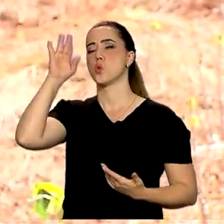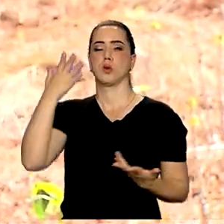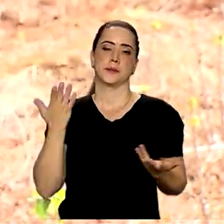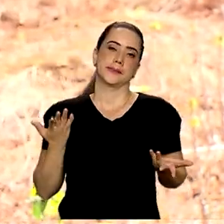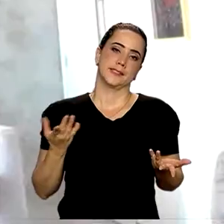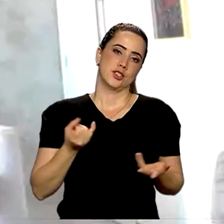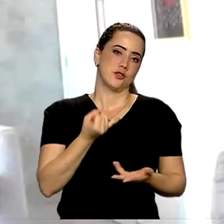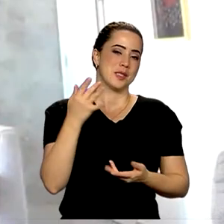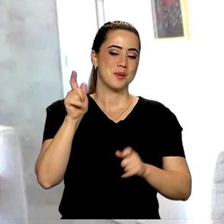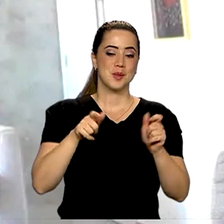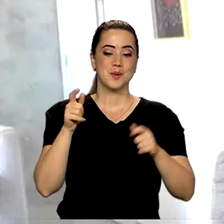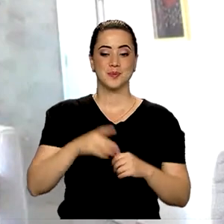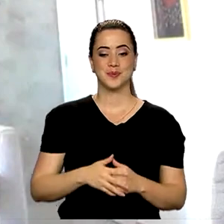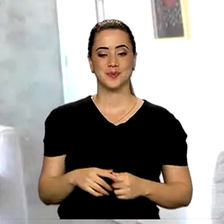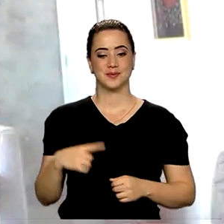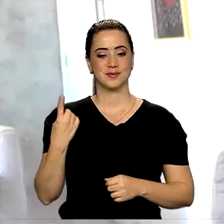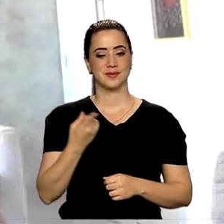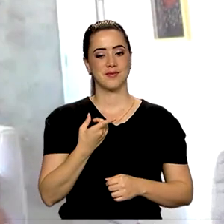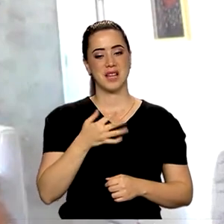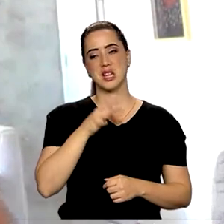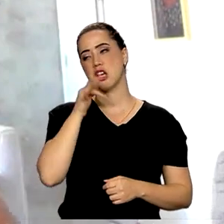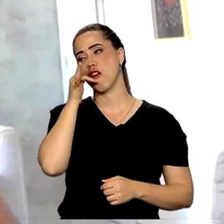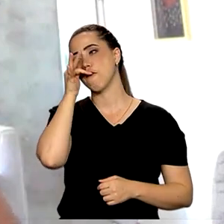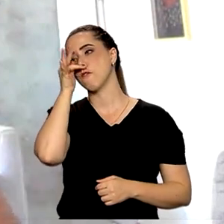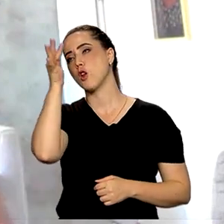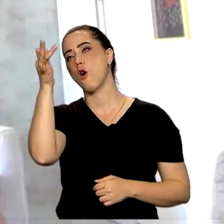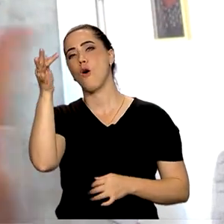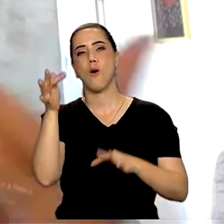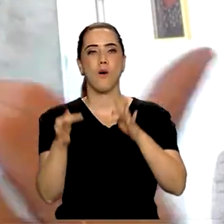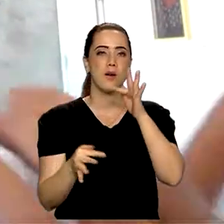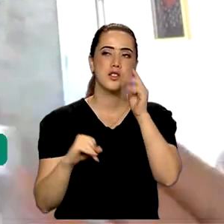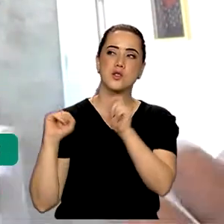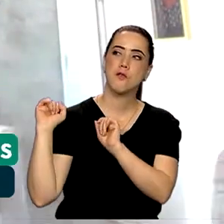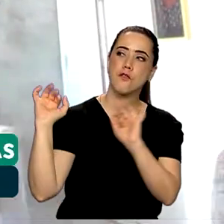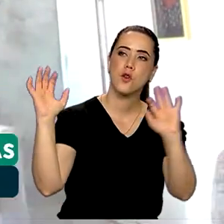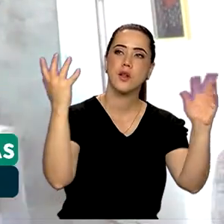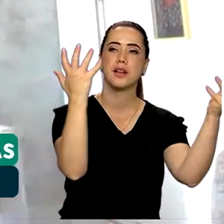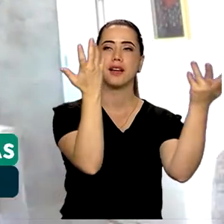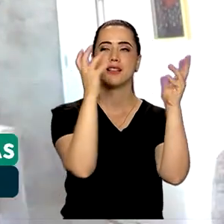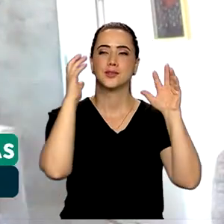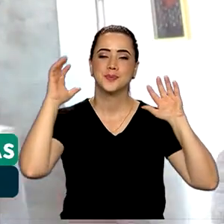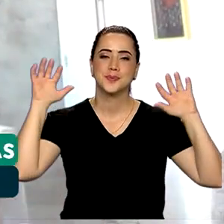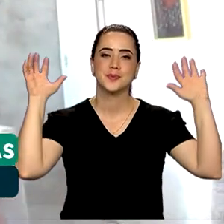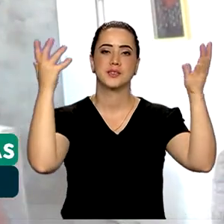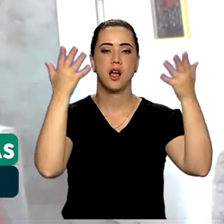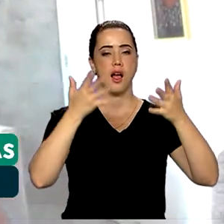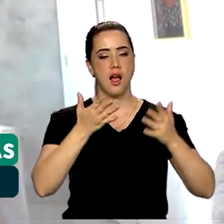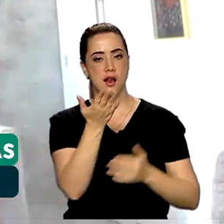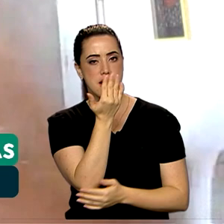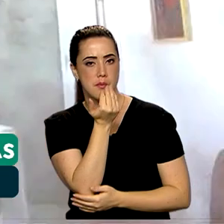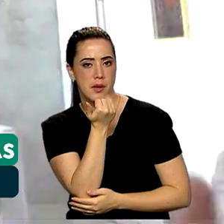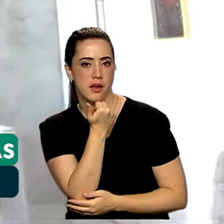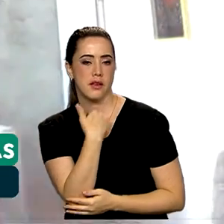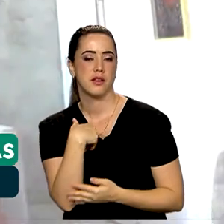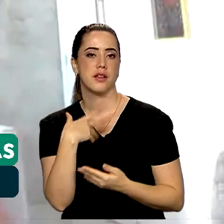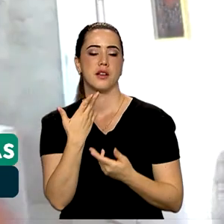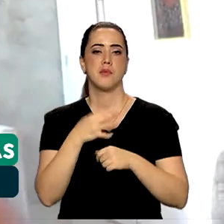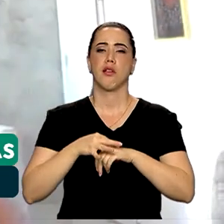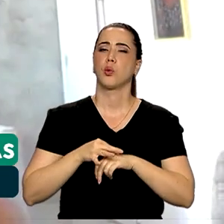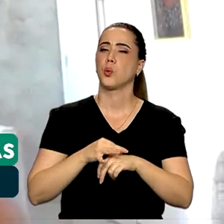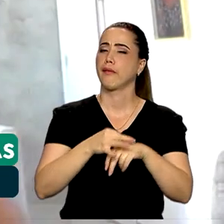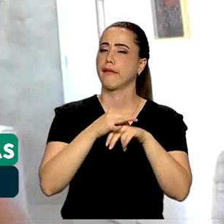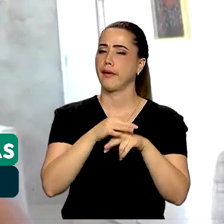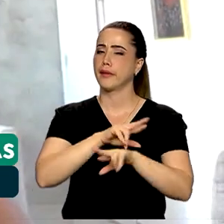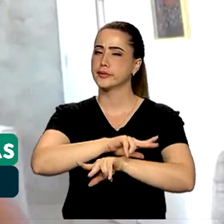sonho de muitas pessoas. Mistura flores, mistura floresta, mistura alimento, mistura proteína